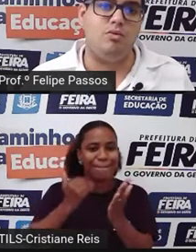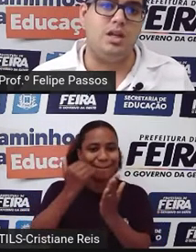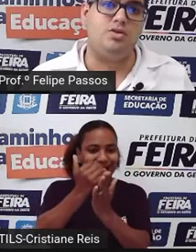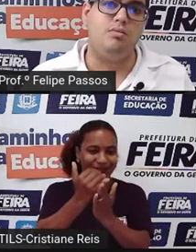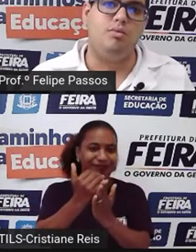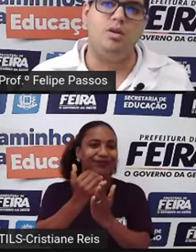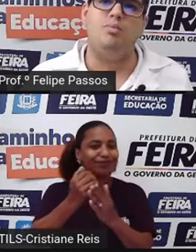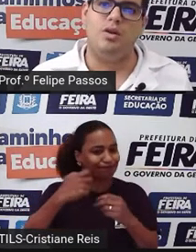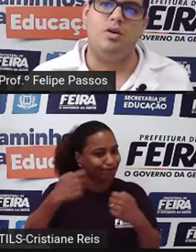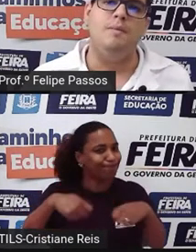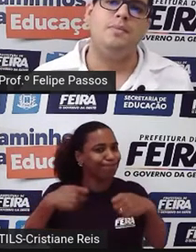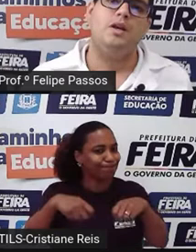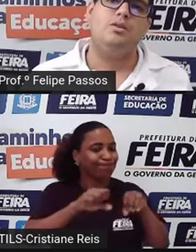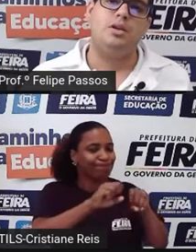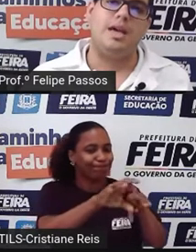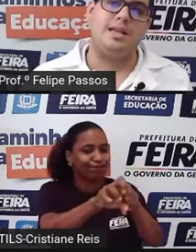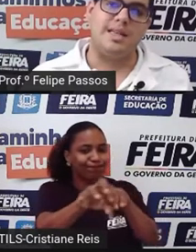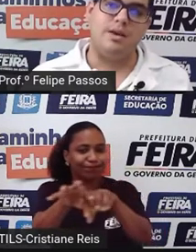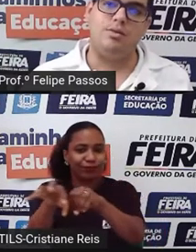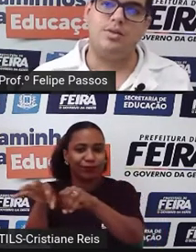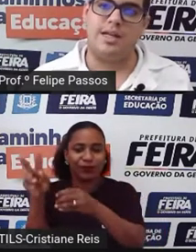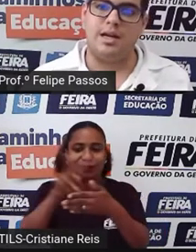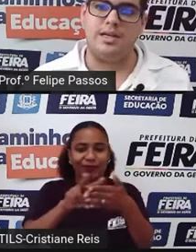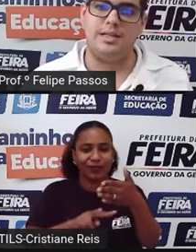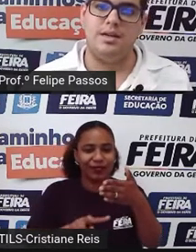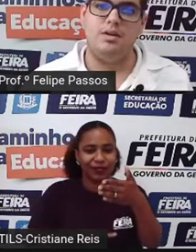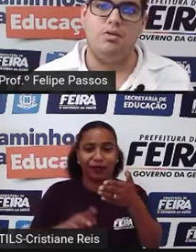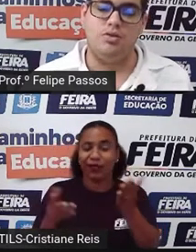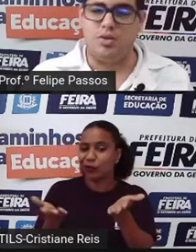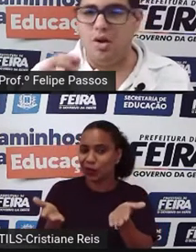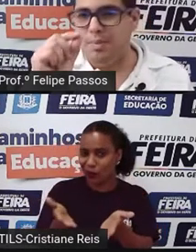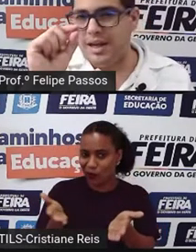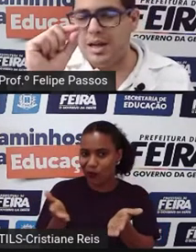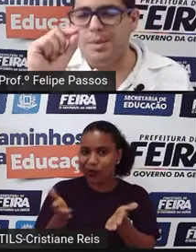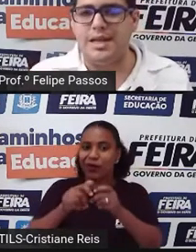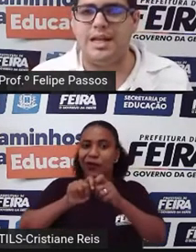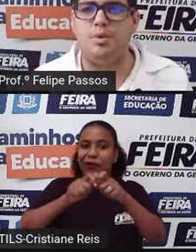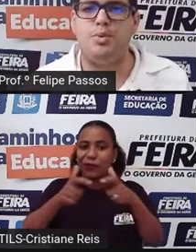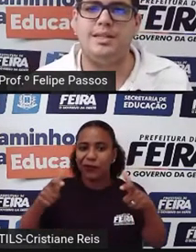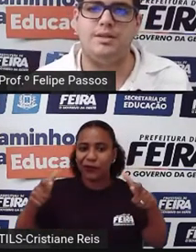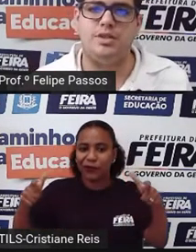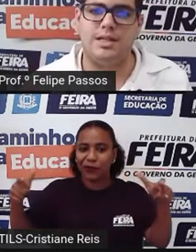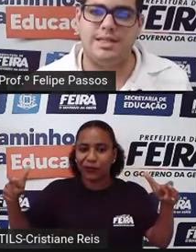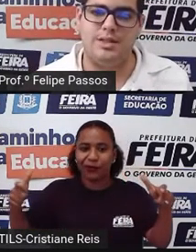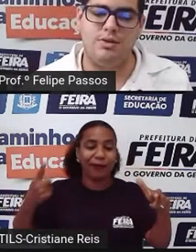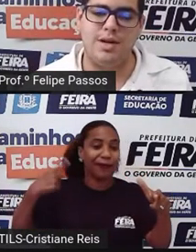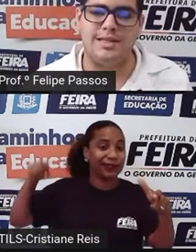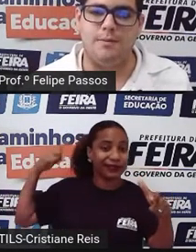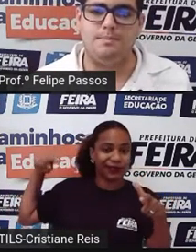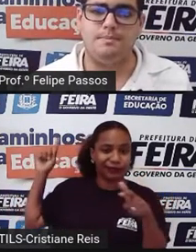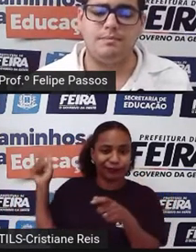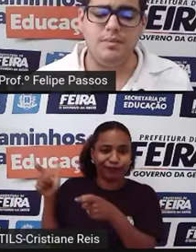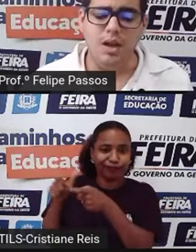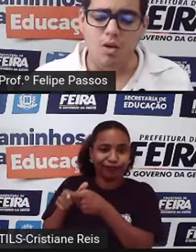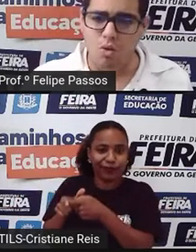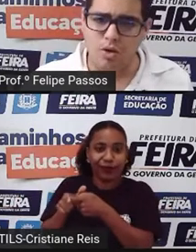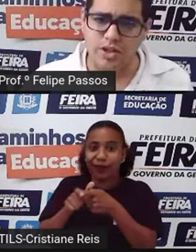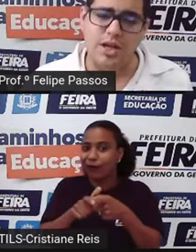um contexto muito melhor do que há séculos atrás, onde só uma pequena parcela da população tinha acesso à educação.